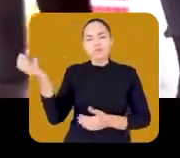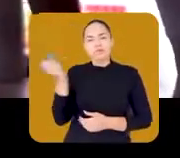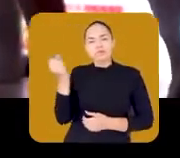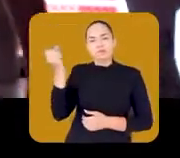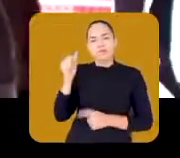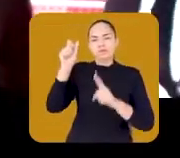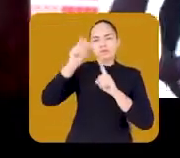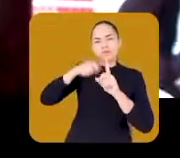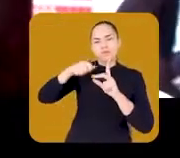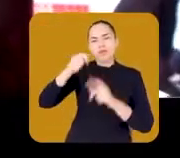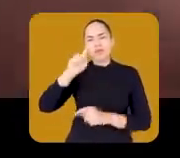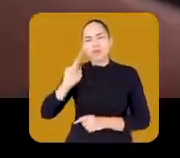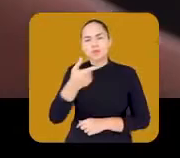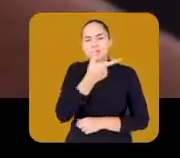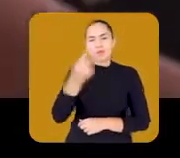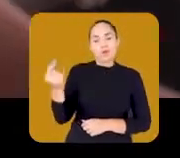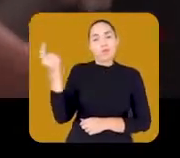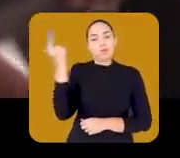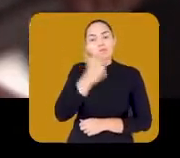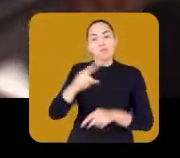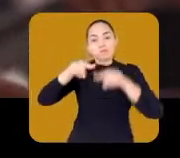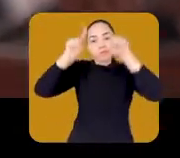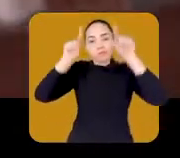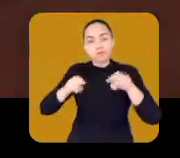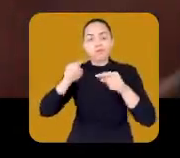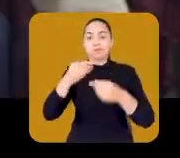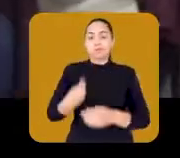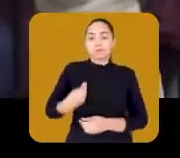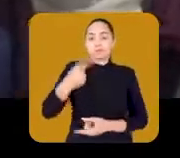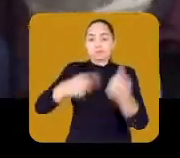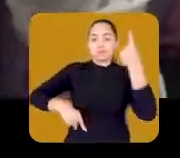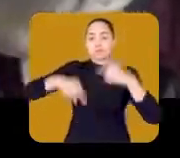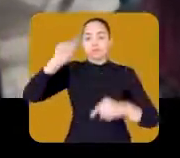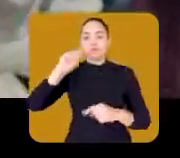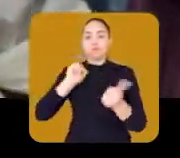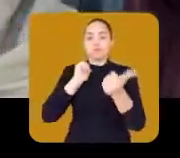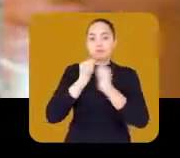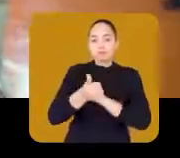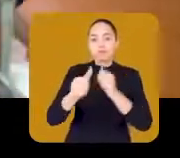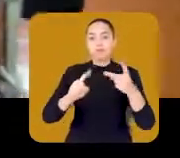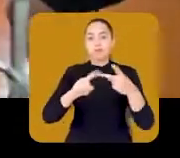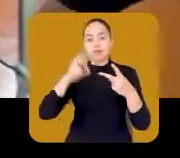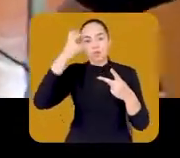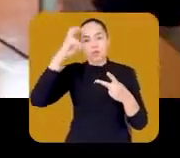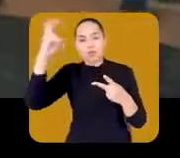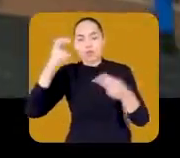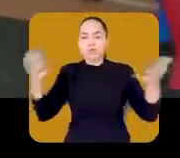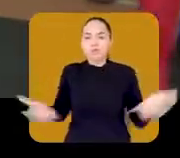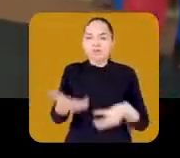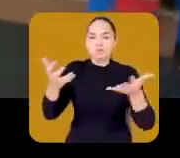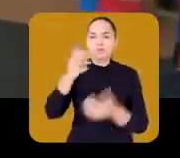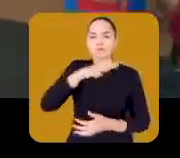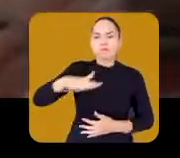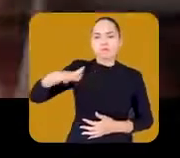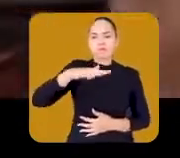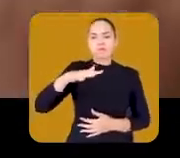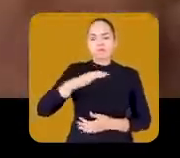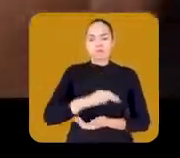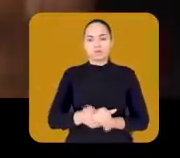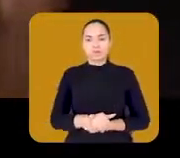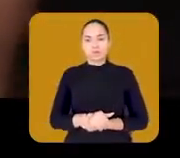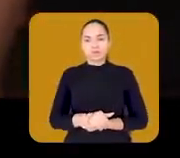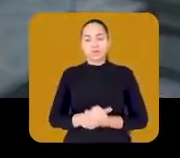recebem até 1.200 reais por mês para seguir em frente com projetos de vida ligados ao esporte, cultura ou